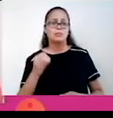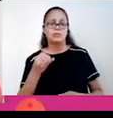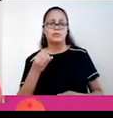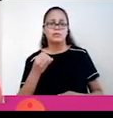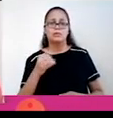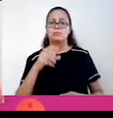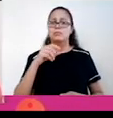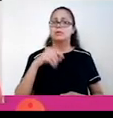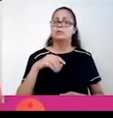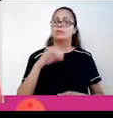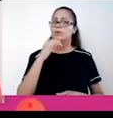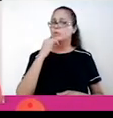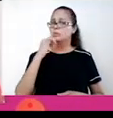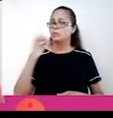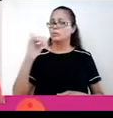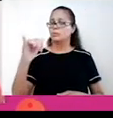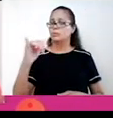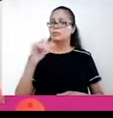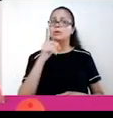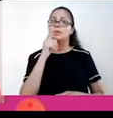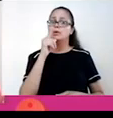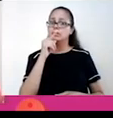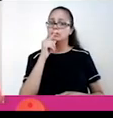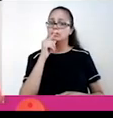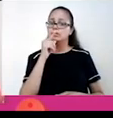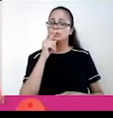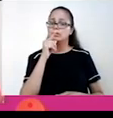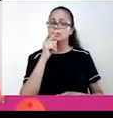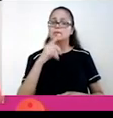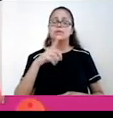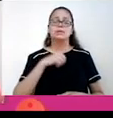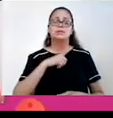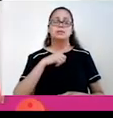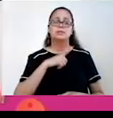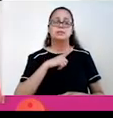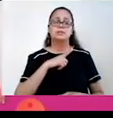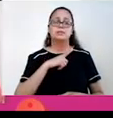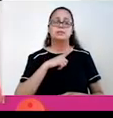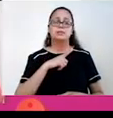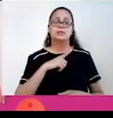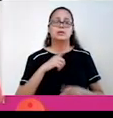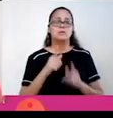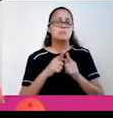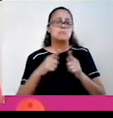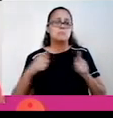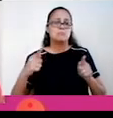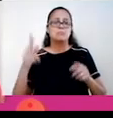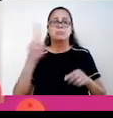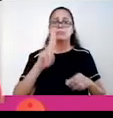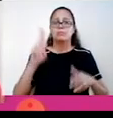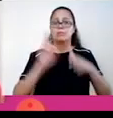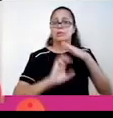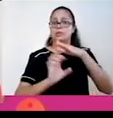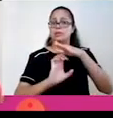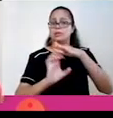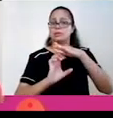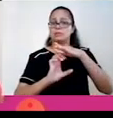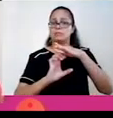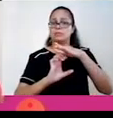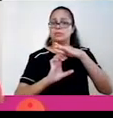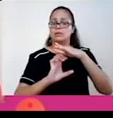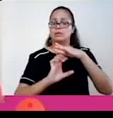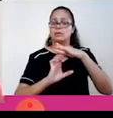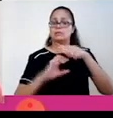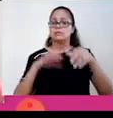hidrelétrico da América do Sul, ou seja, nessa bacia que se tem aí a maior parte das usinas hidrelétricas,